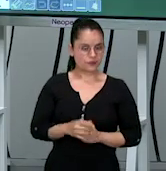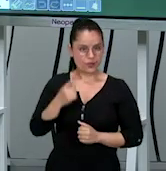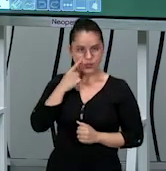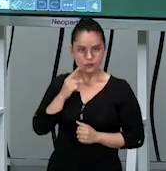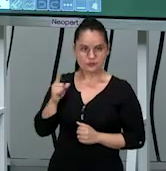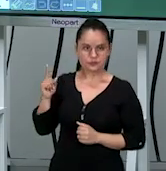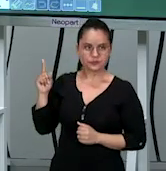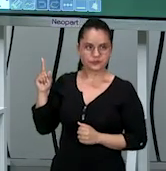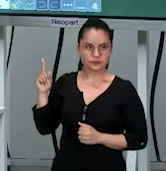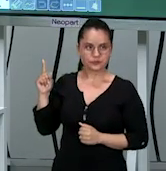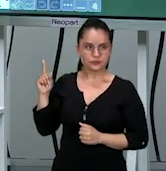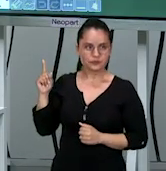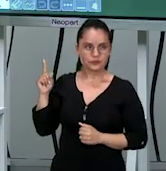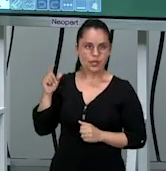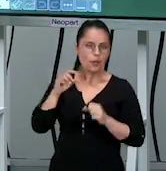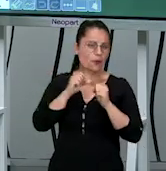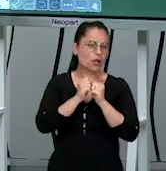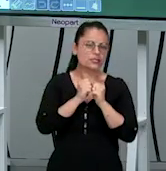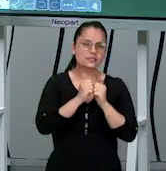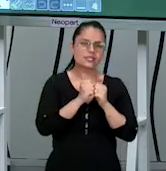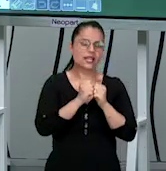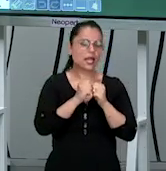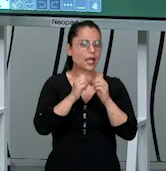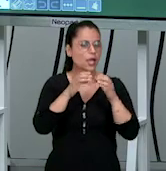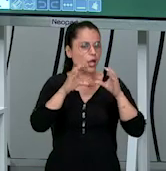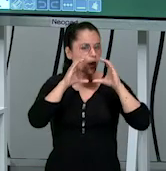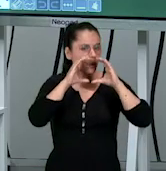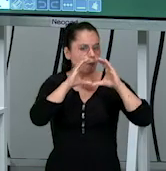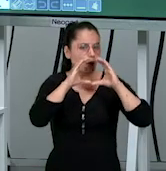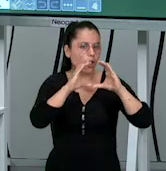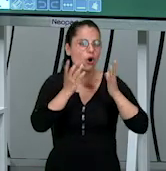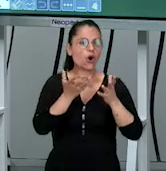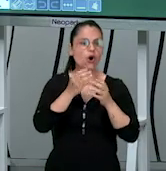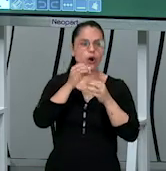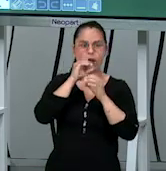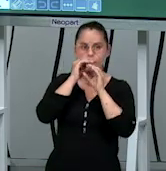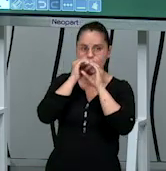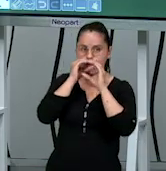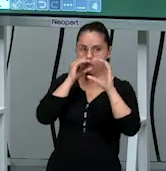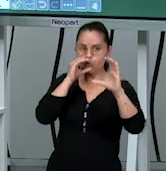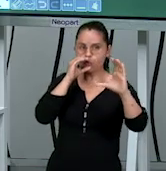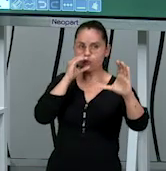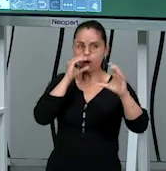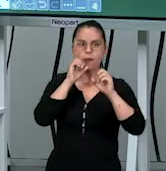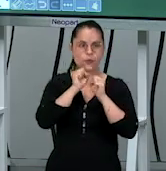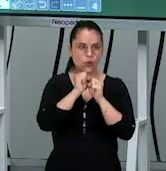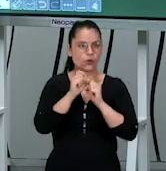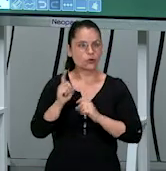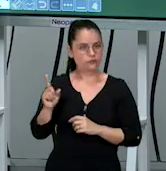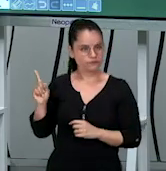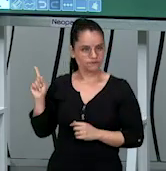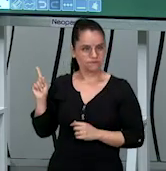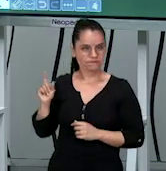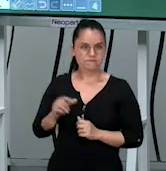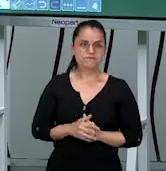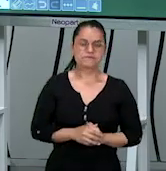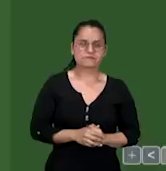Você vai pegar uma bola um balão alguma coisa que você tiver improvisado você vai estar aqui ok?